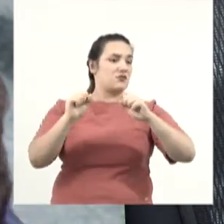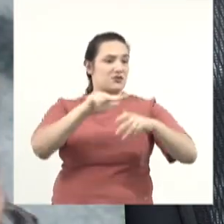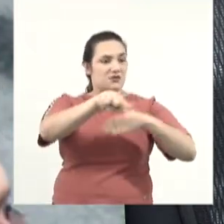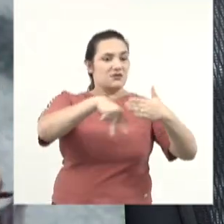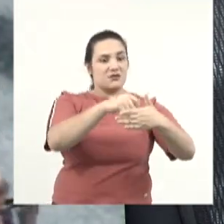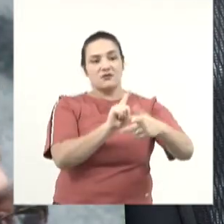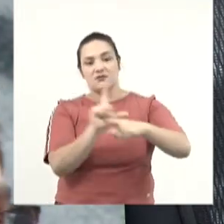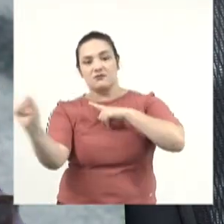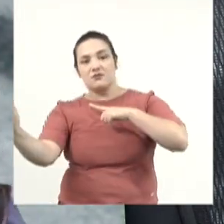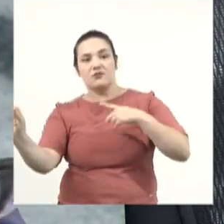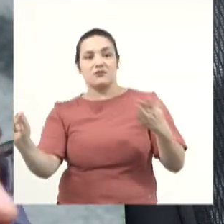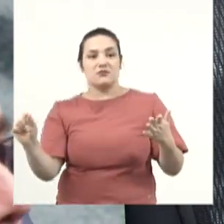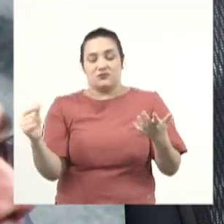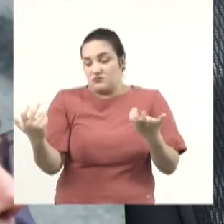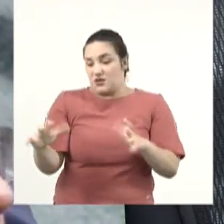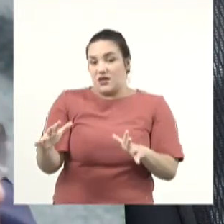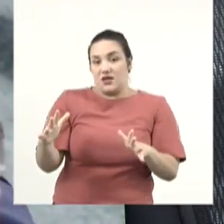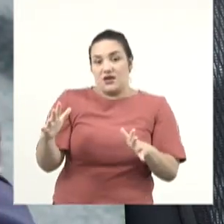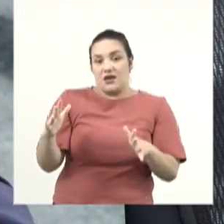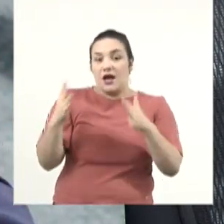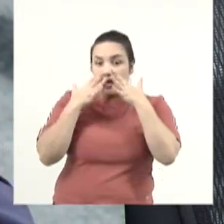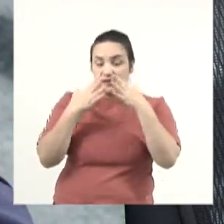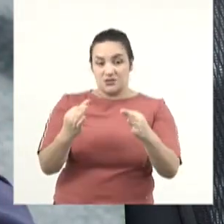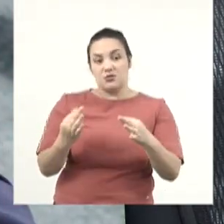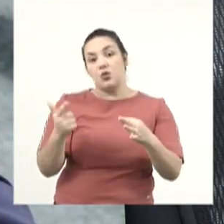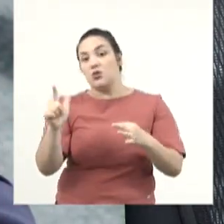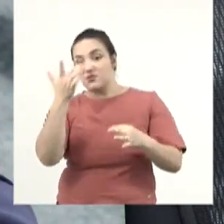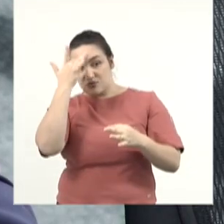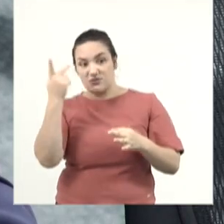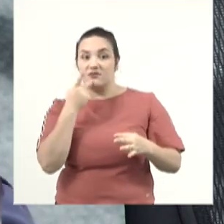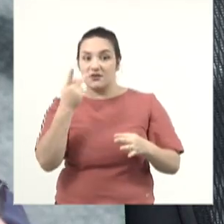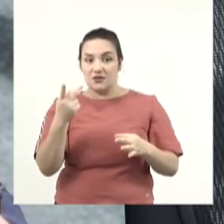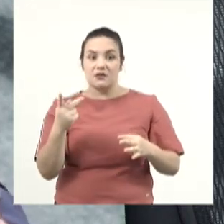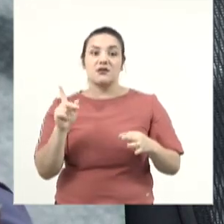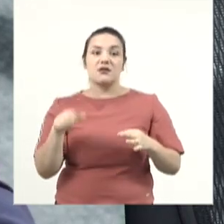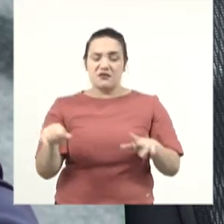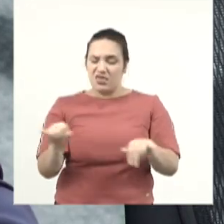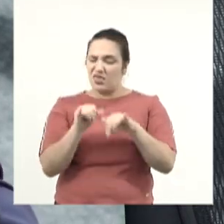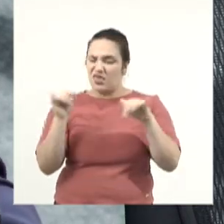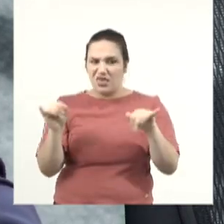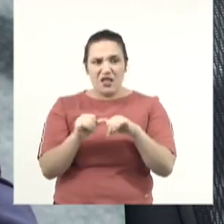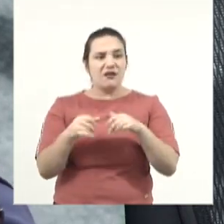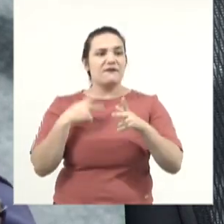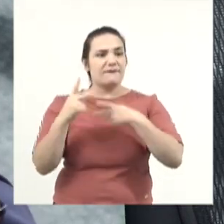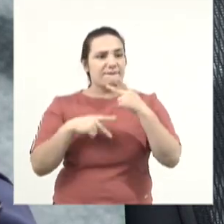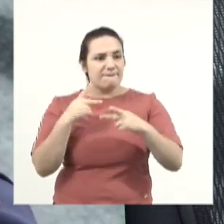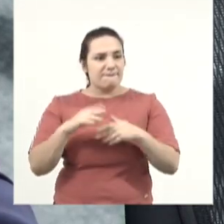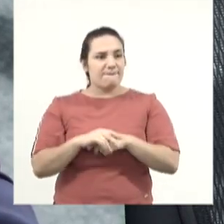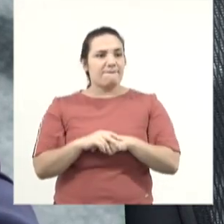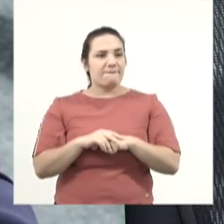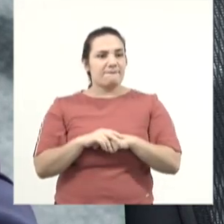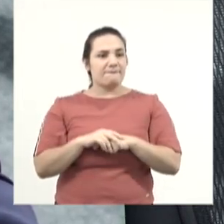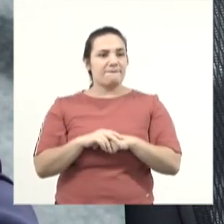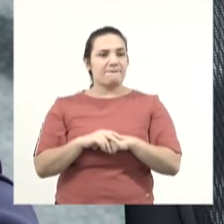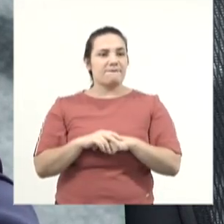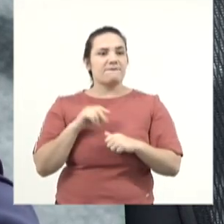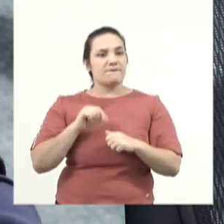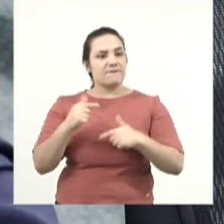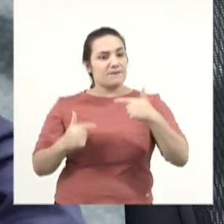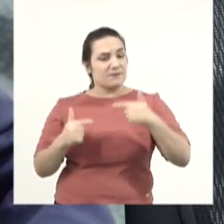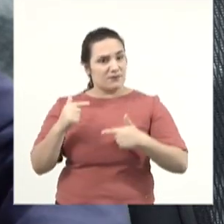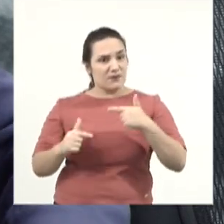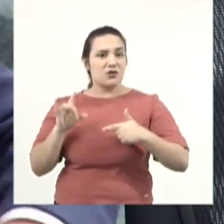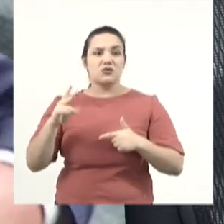tribuna e vai embora, porque não gosta nem de ouvir o que nós temos para falar. Então, leviando a manifestação do deputado, está fazendo política